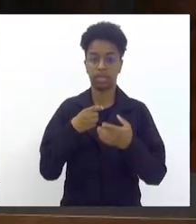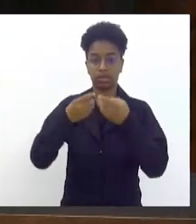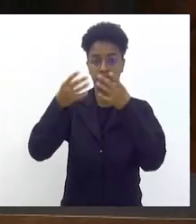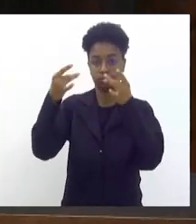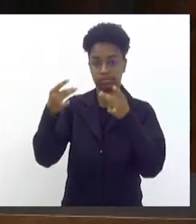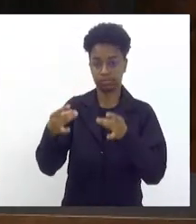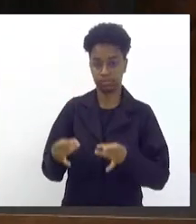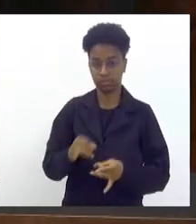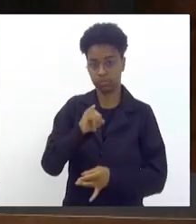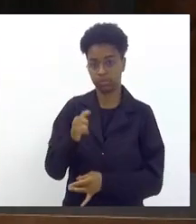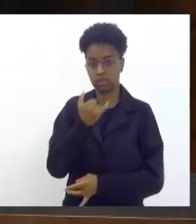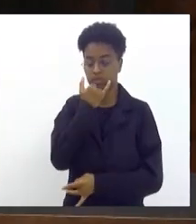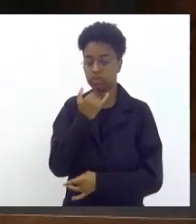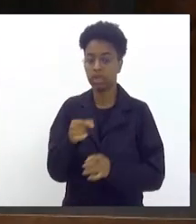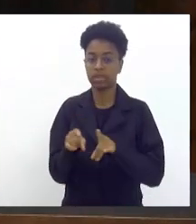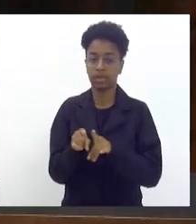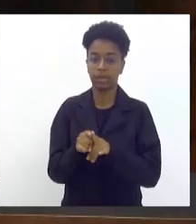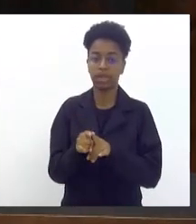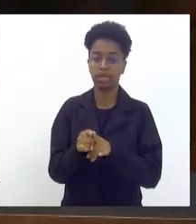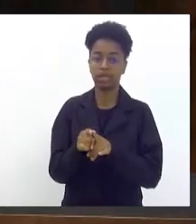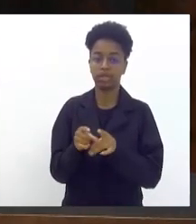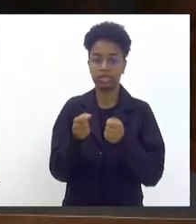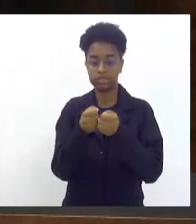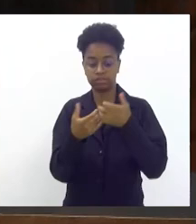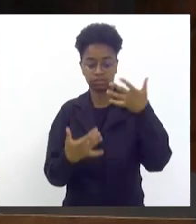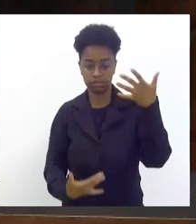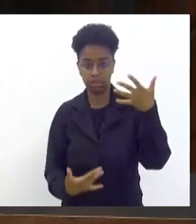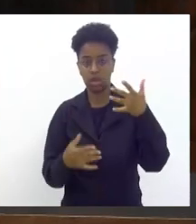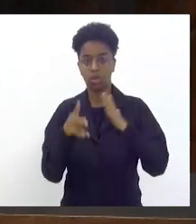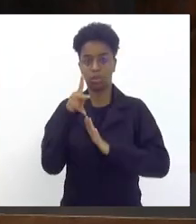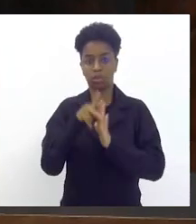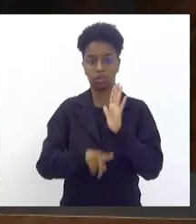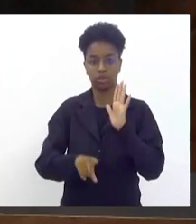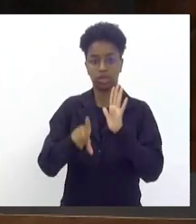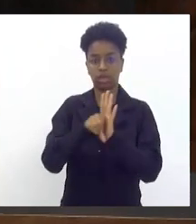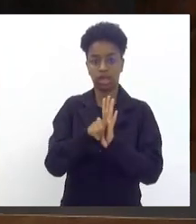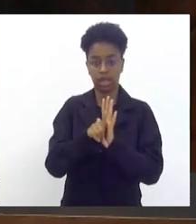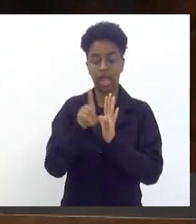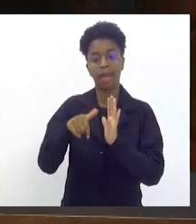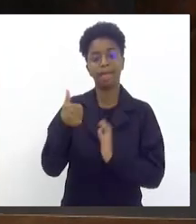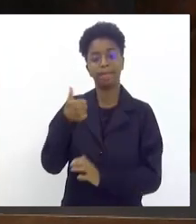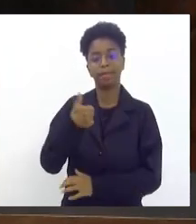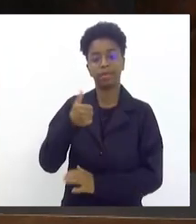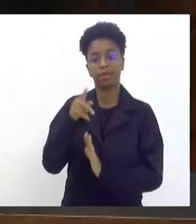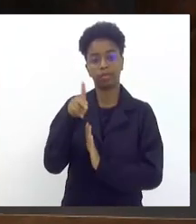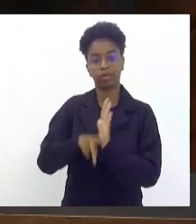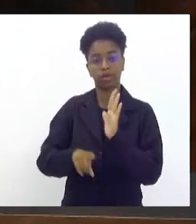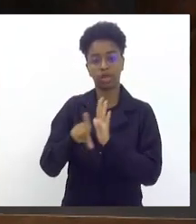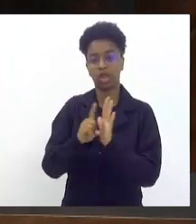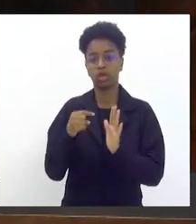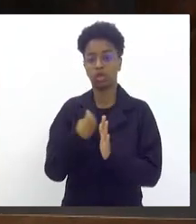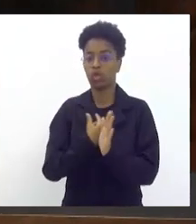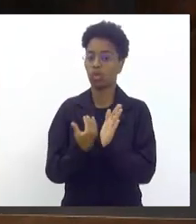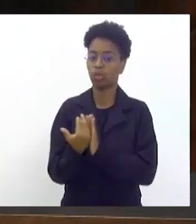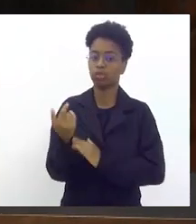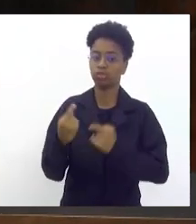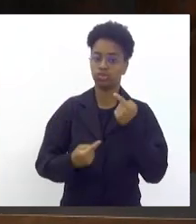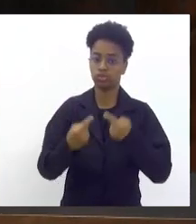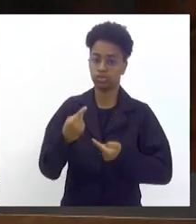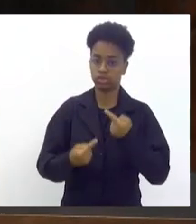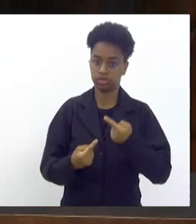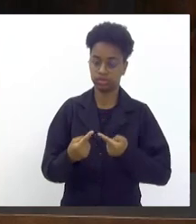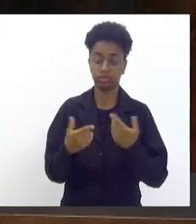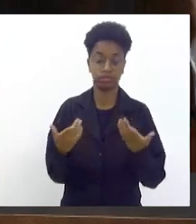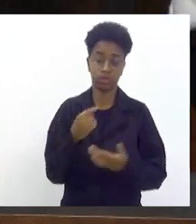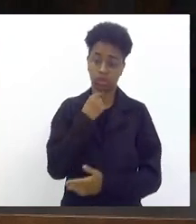apresentadas no projeto e o teor integral desse projeto de lei que é o primeiro projeto que nós passaremos a discutir. Sem